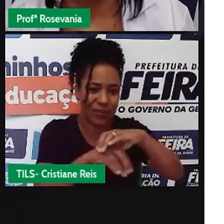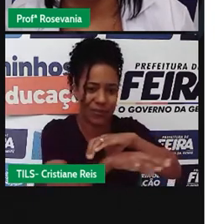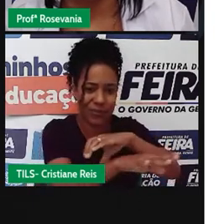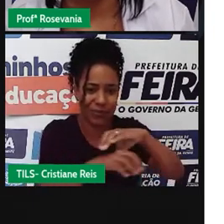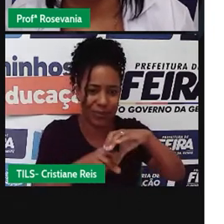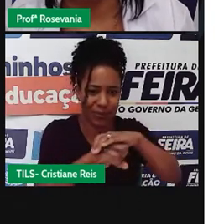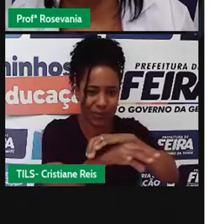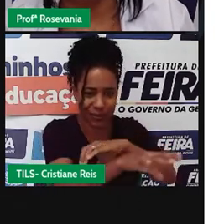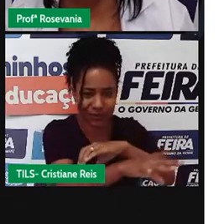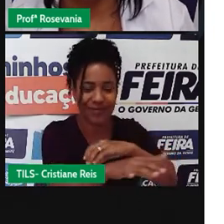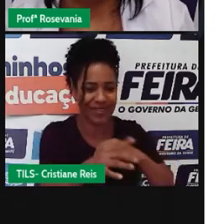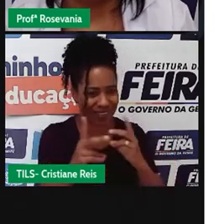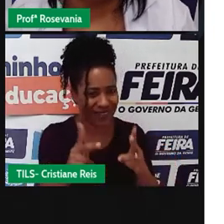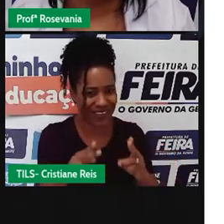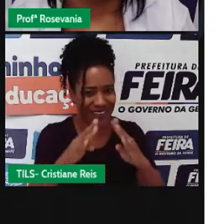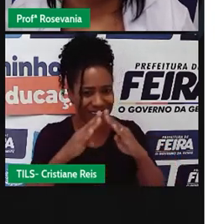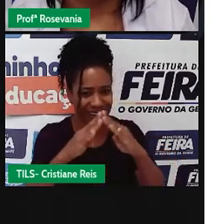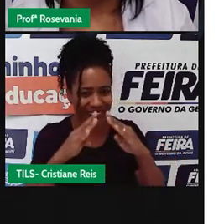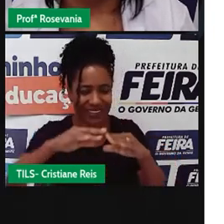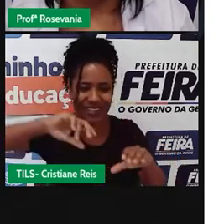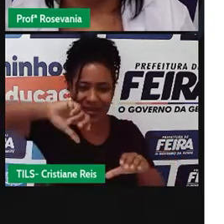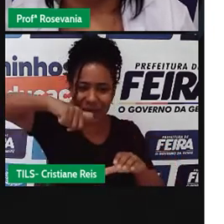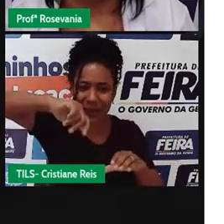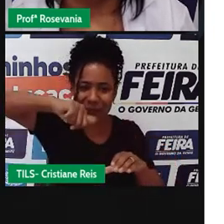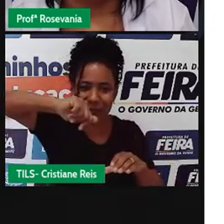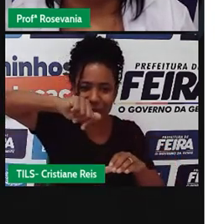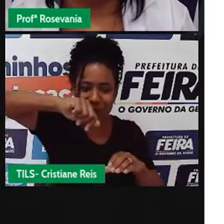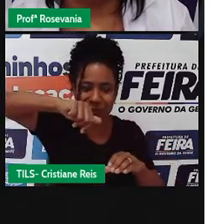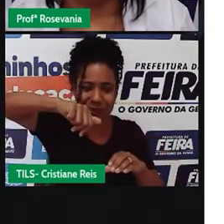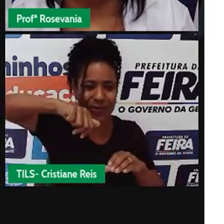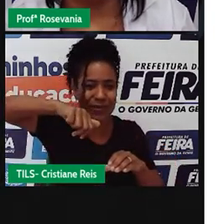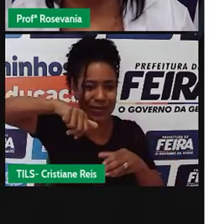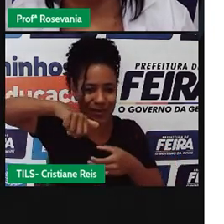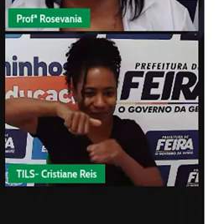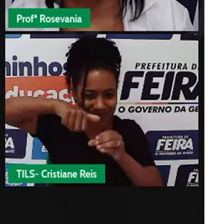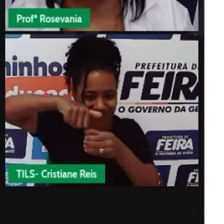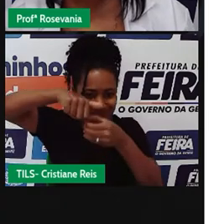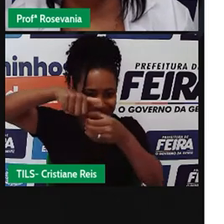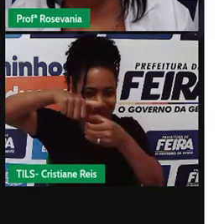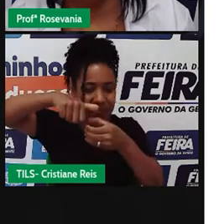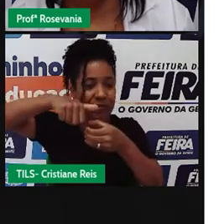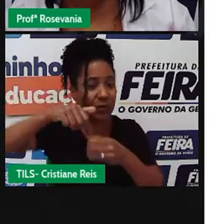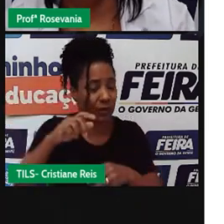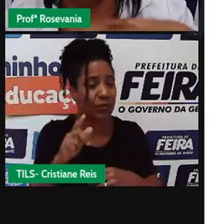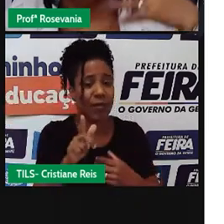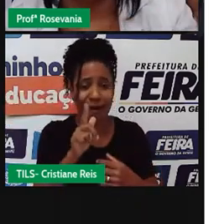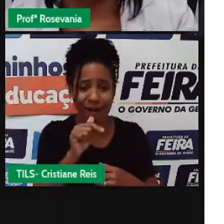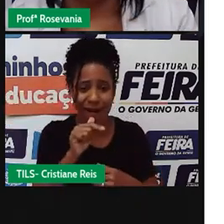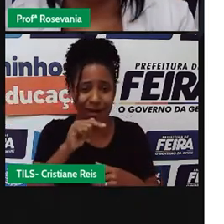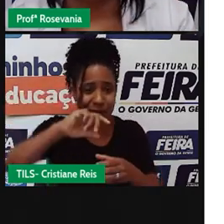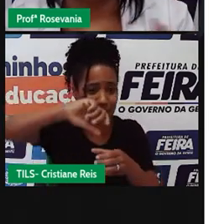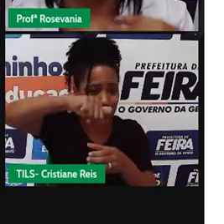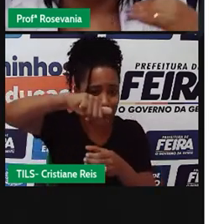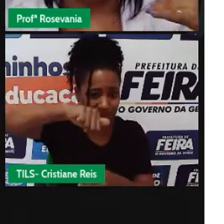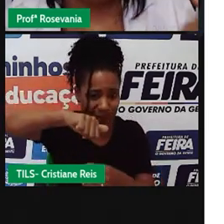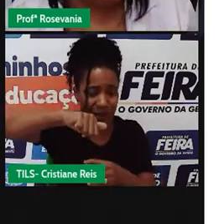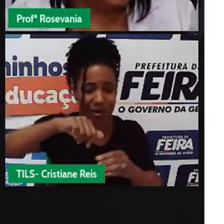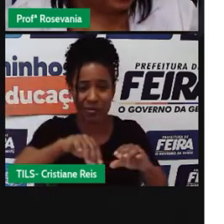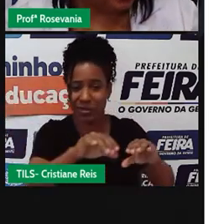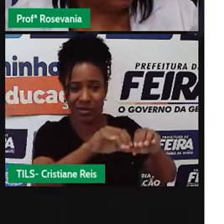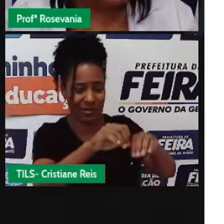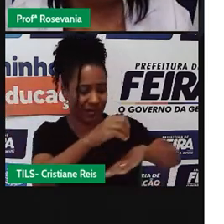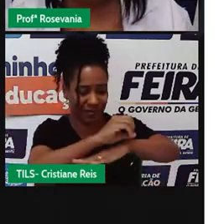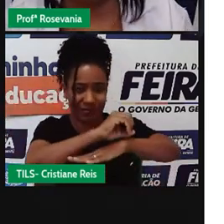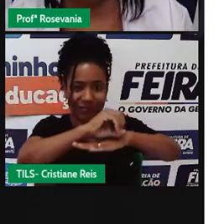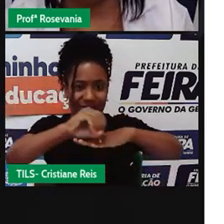também de dutos, de canos, de cubos, né, e se torna muito eficiente, elas não poluem, né, visualmente, porque